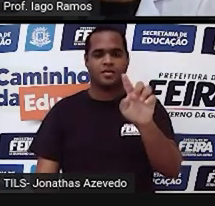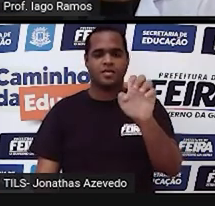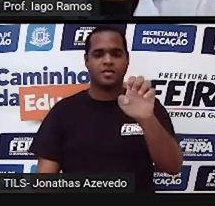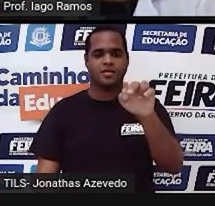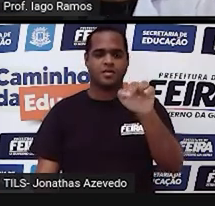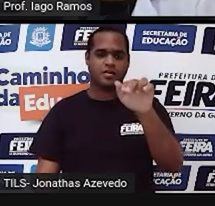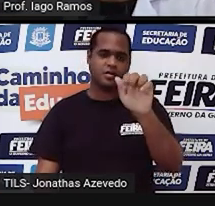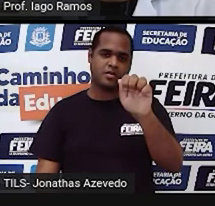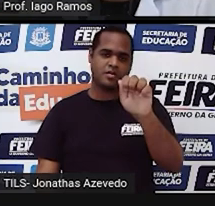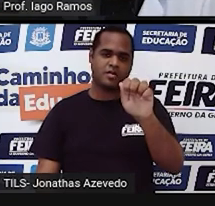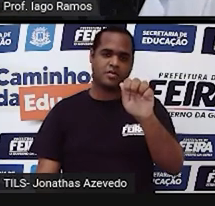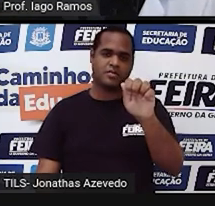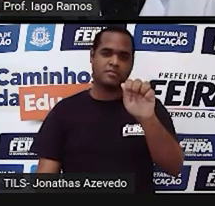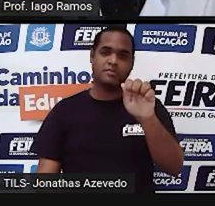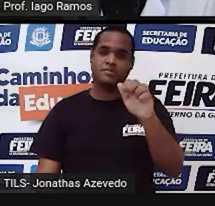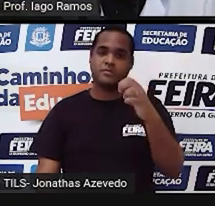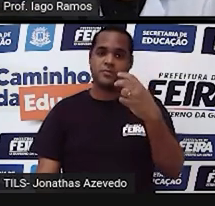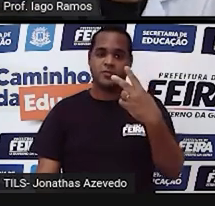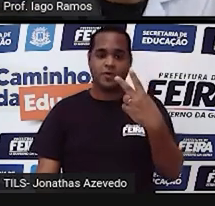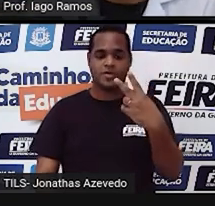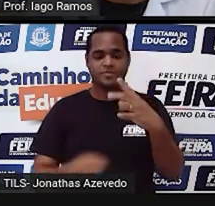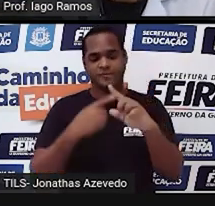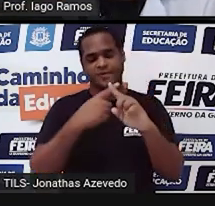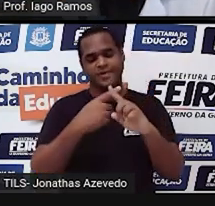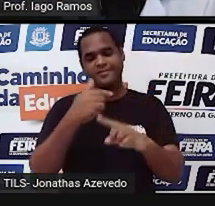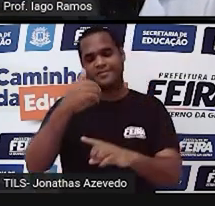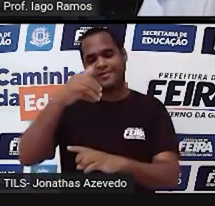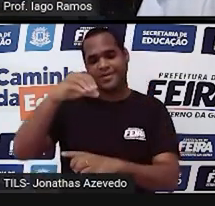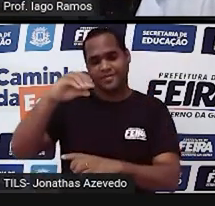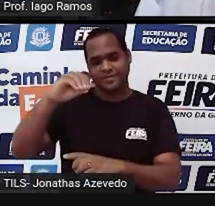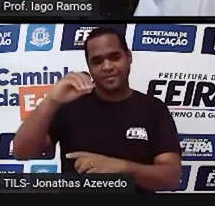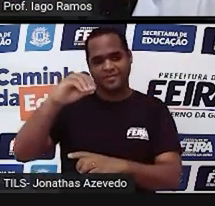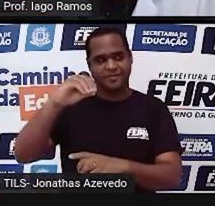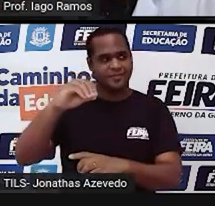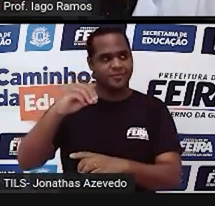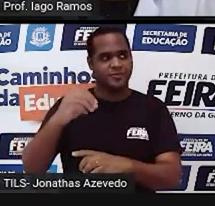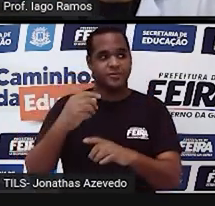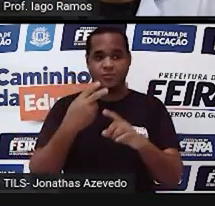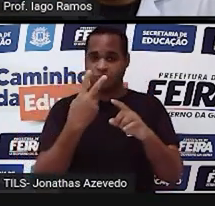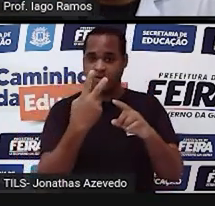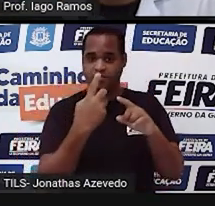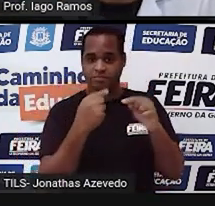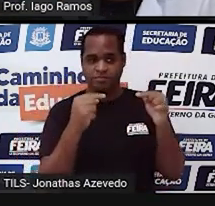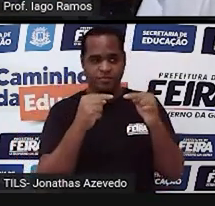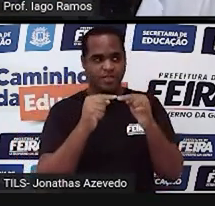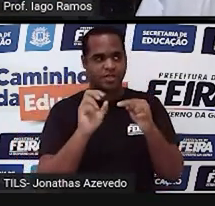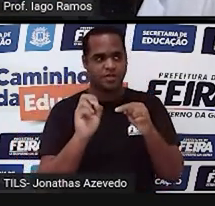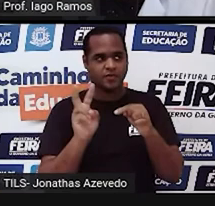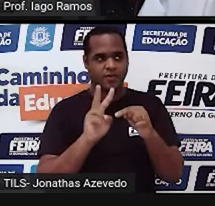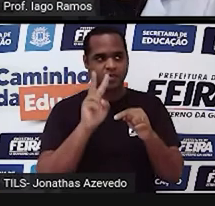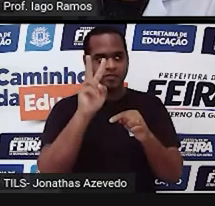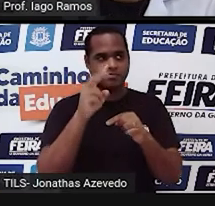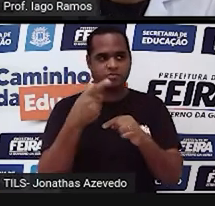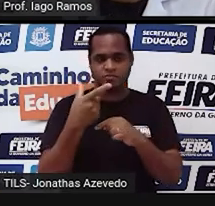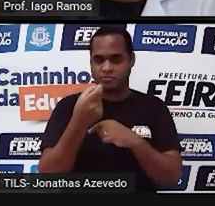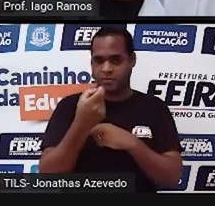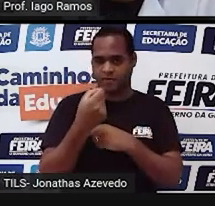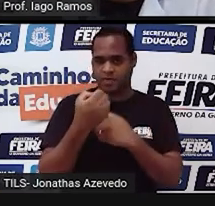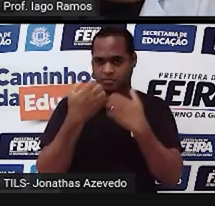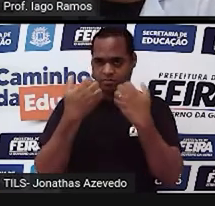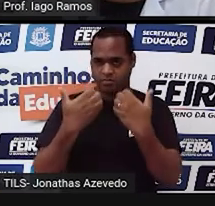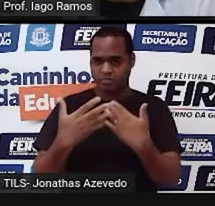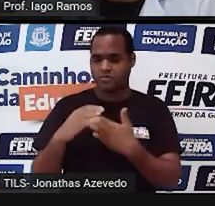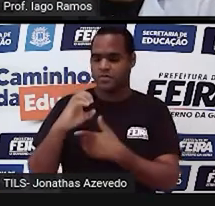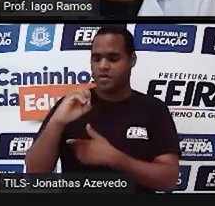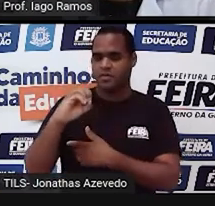Né? Duas dezenas é 2 vezes 10. Esse 2 tem valor de 20. O 0 ali está na